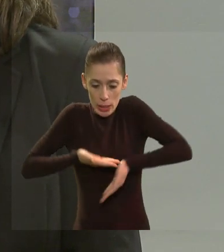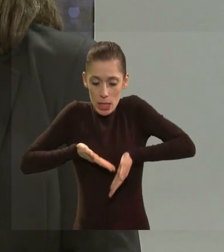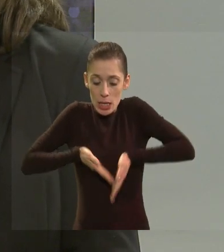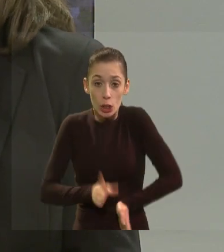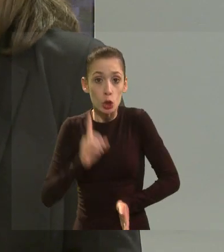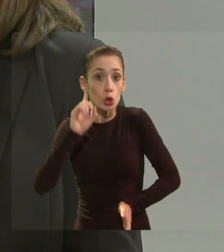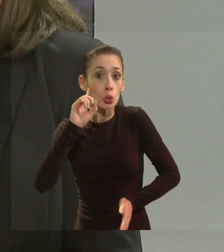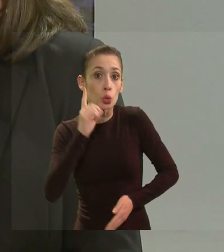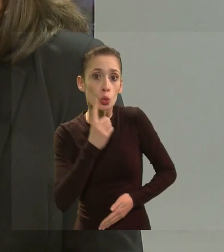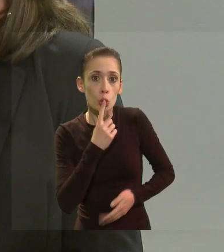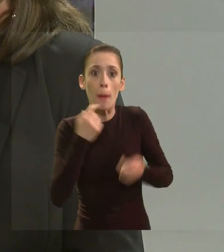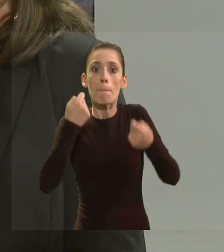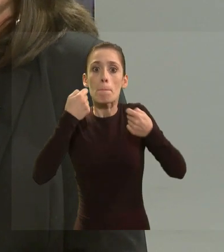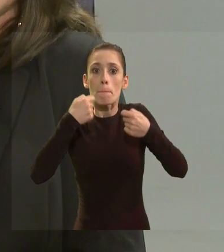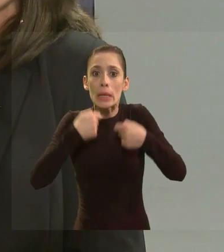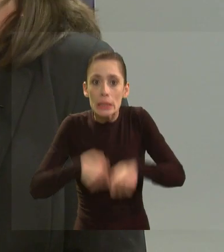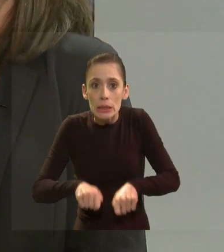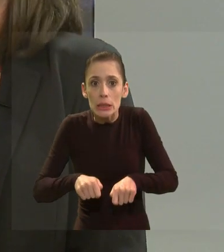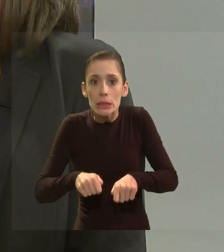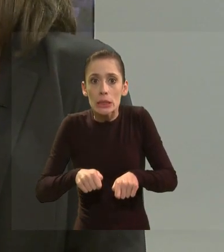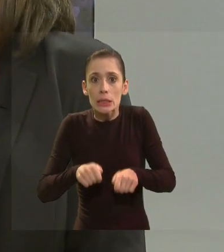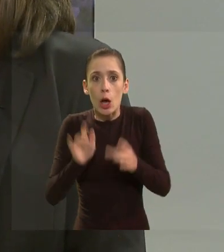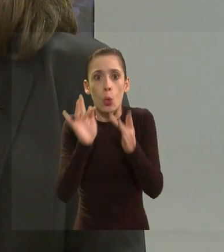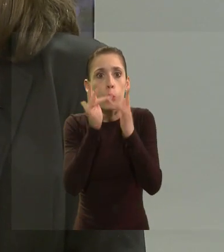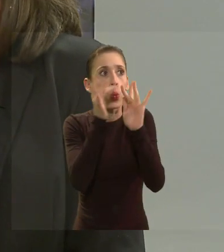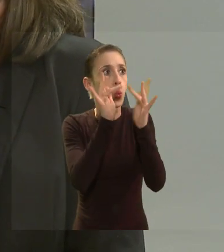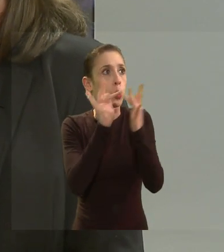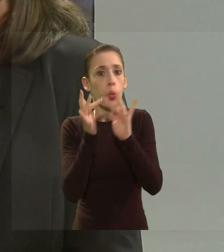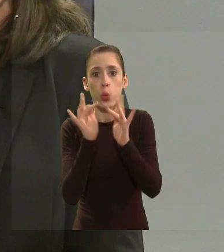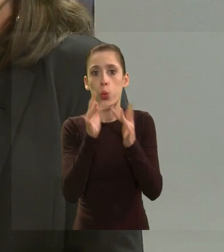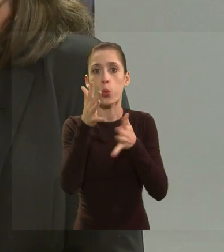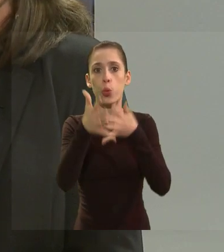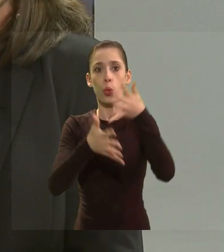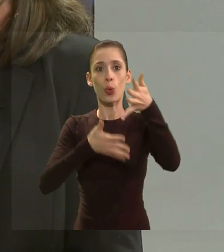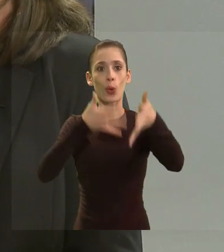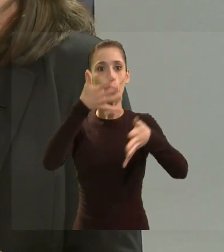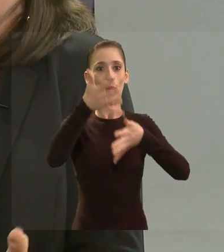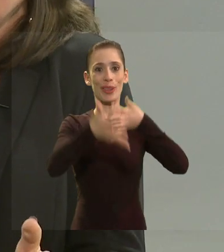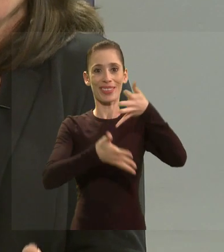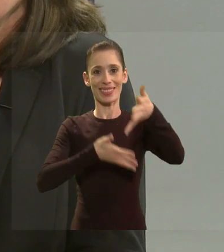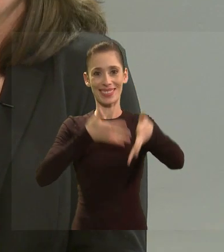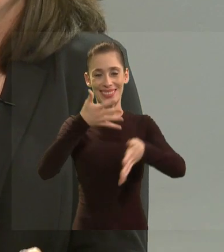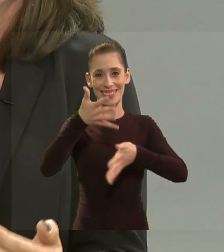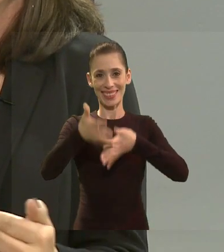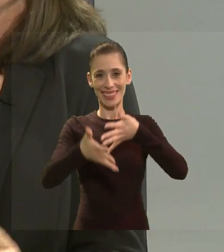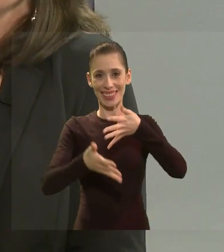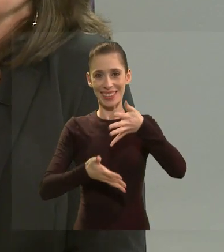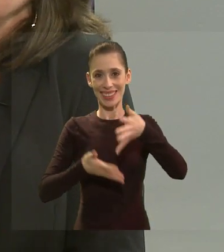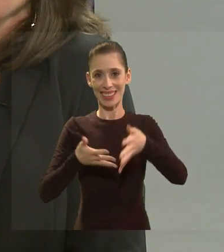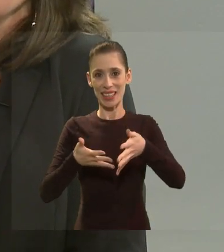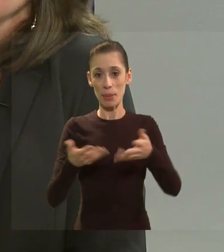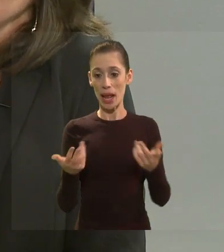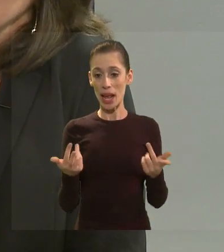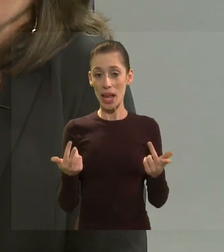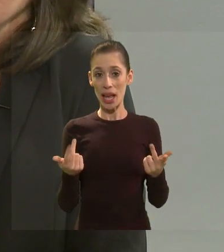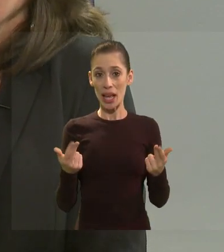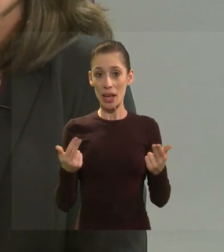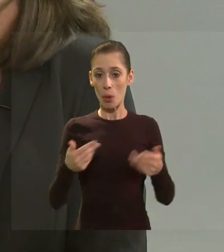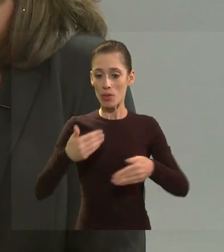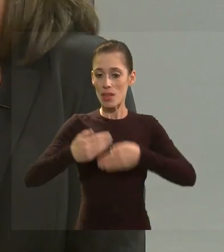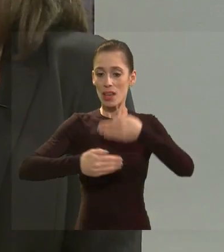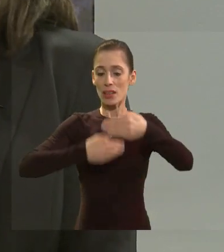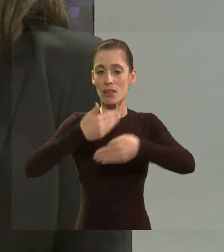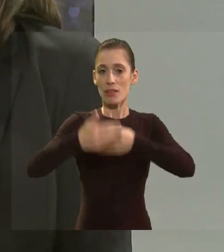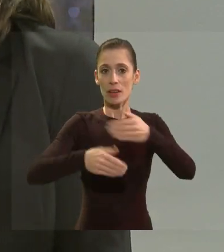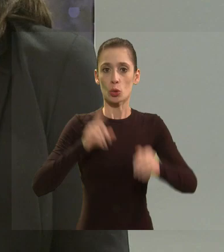acesso a língua de sinais desde a terceira idade é preciso isso para ela ter o mesmo possibilidade de desenvolvimento de